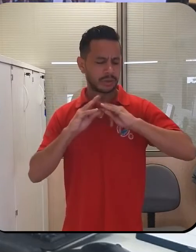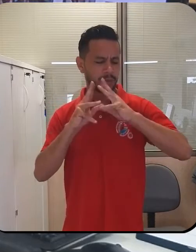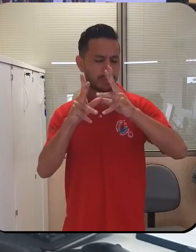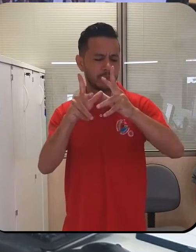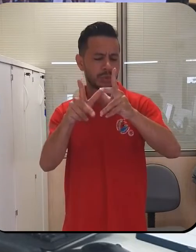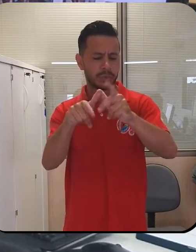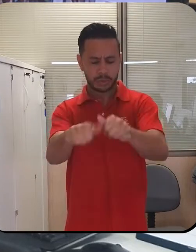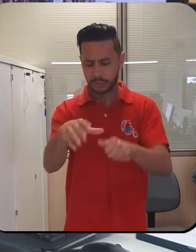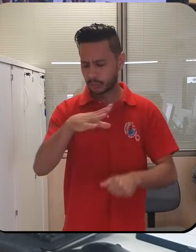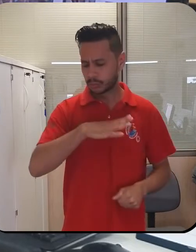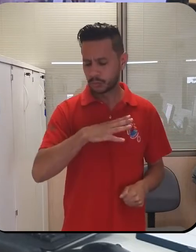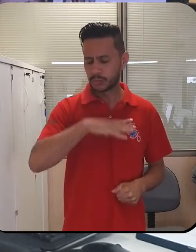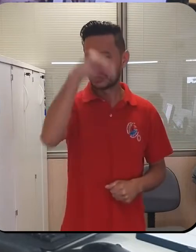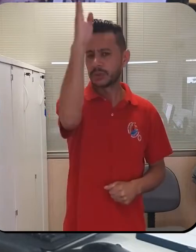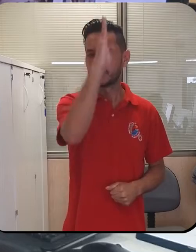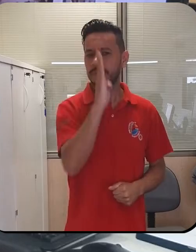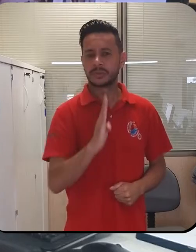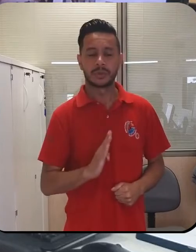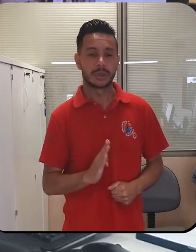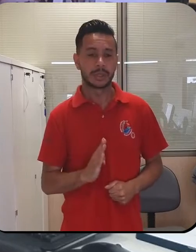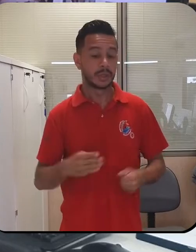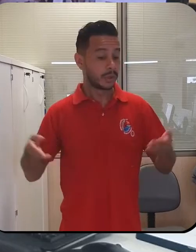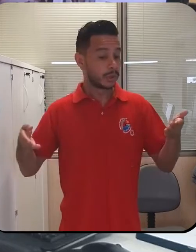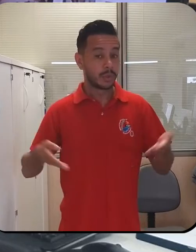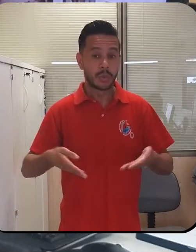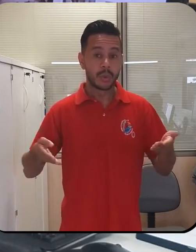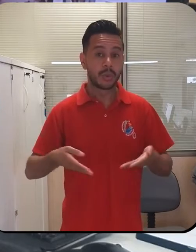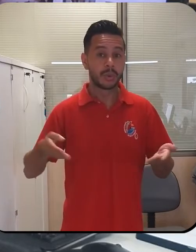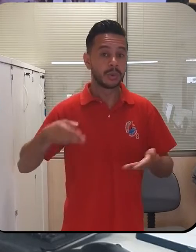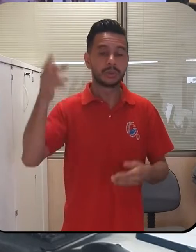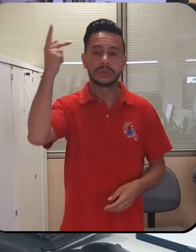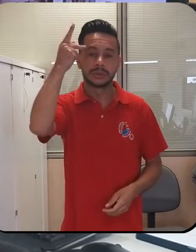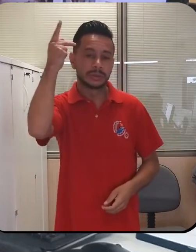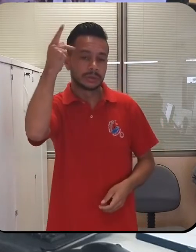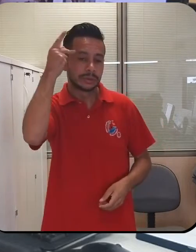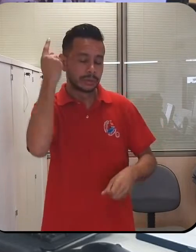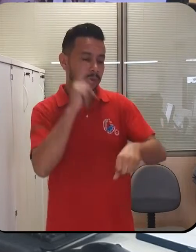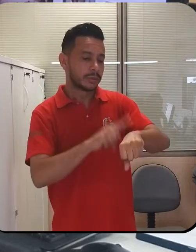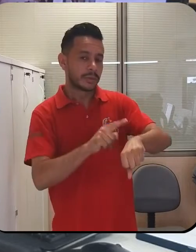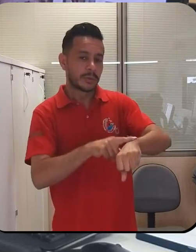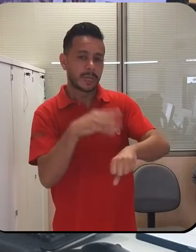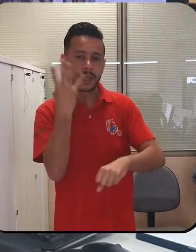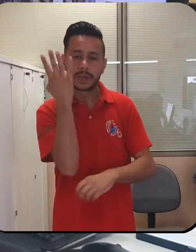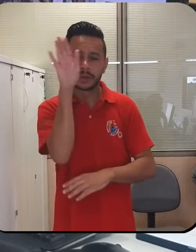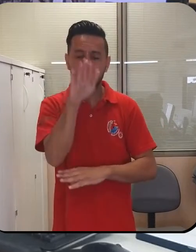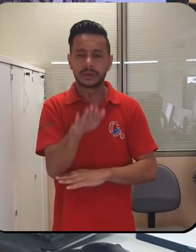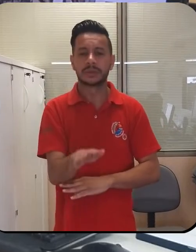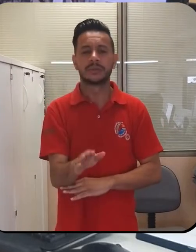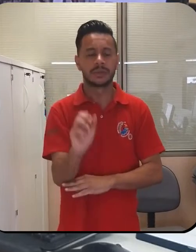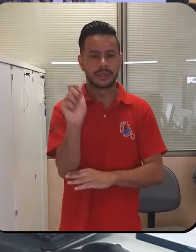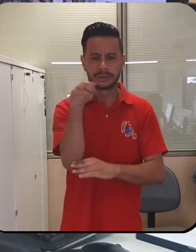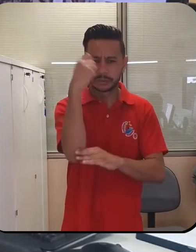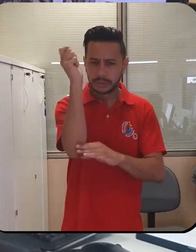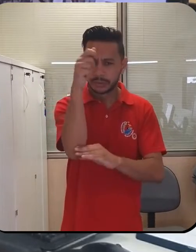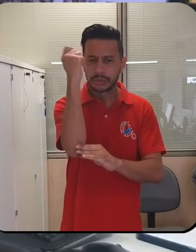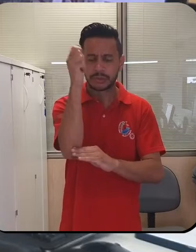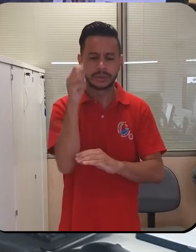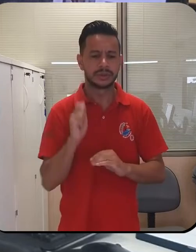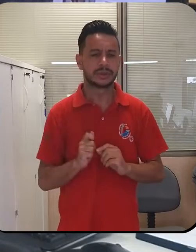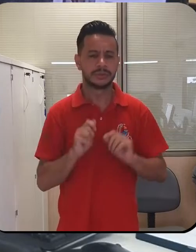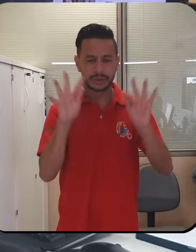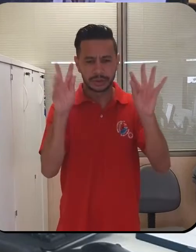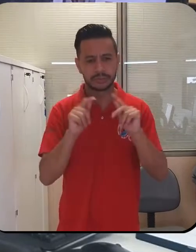principais cidades do Brasil. Em São Paulo, a partir das 16 horas, tem concentração para o ato na Paulista.